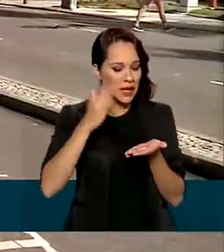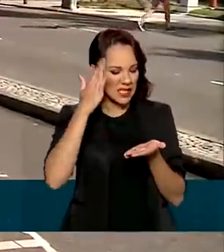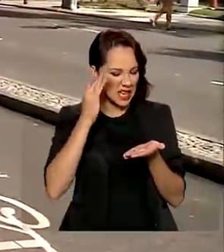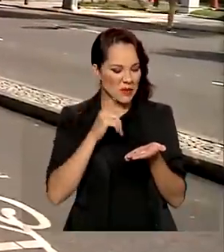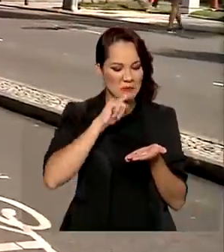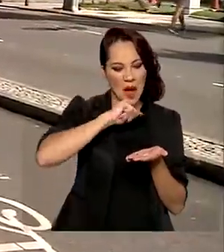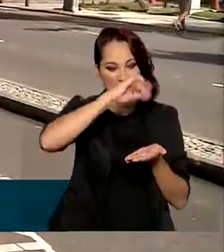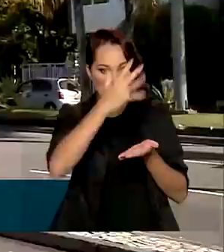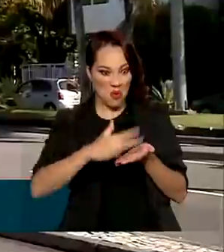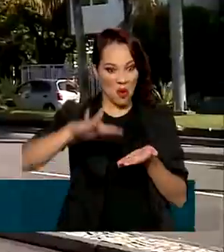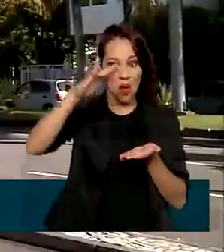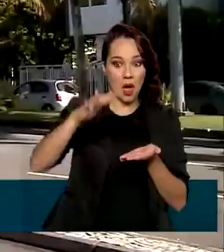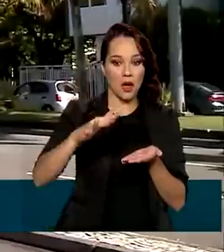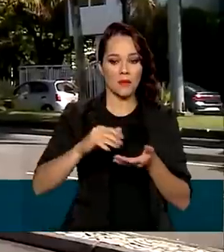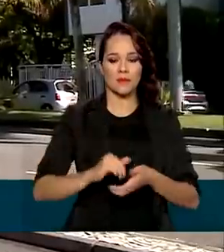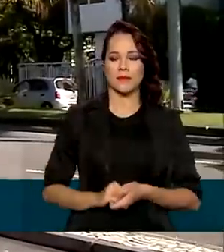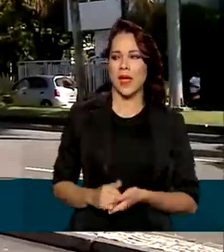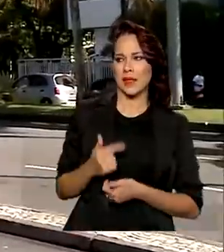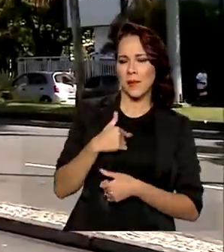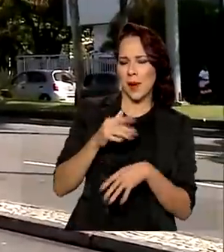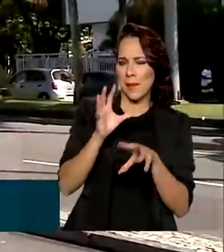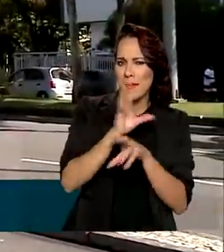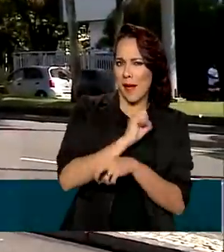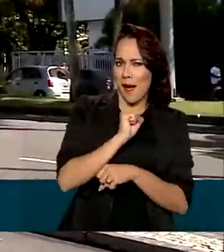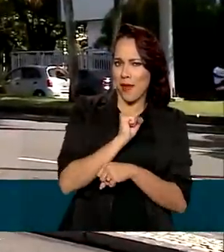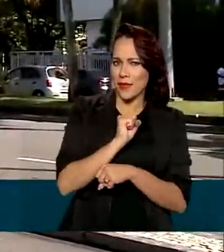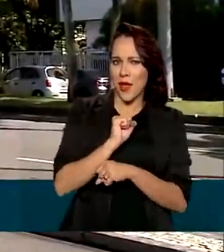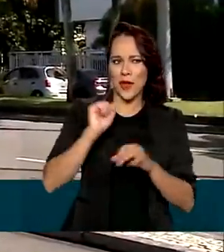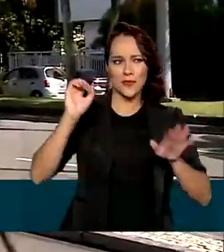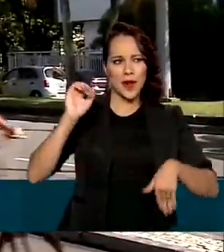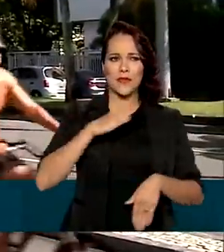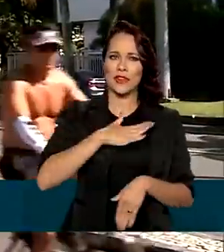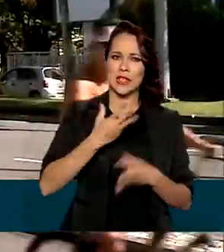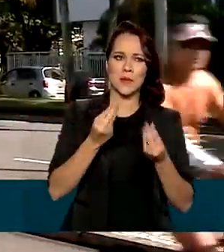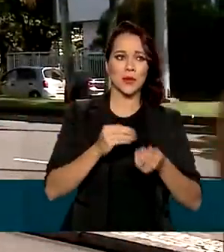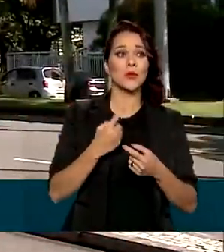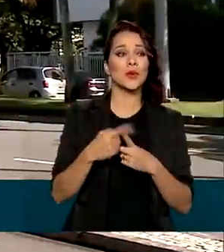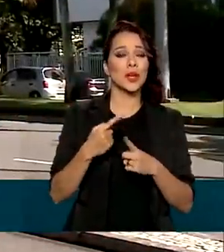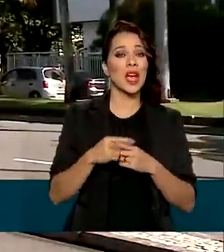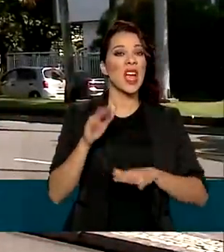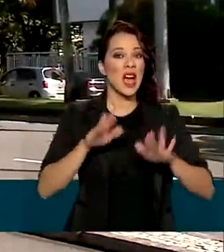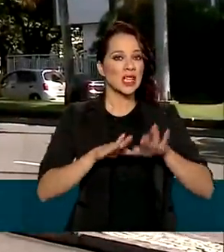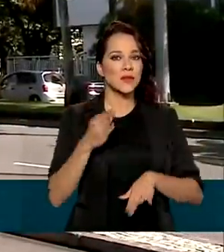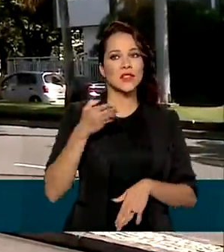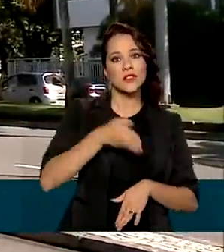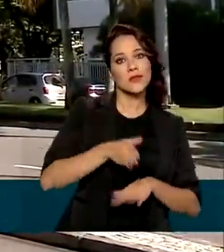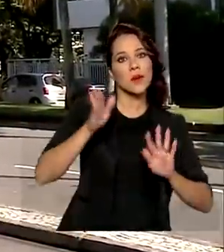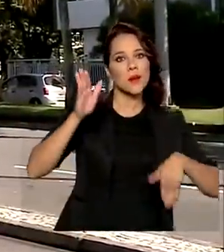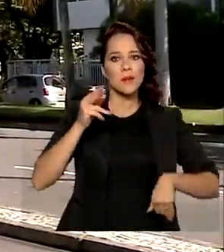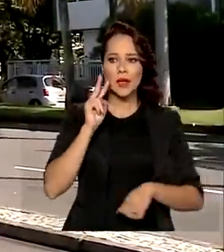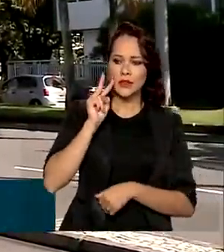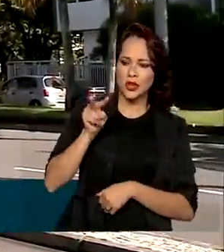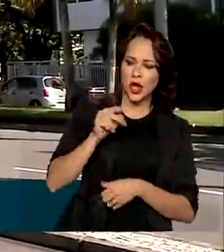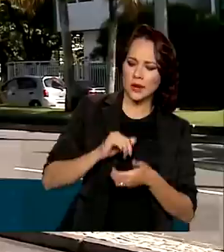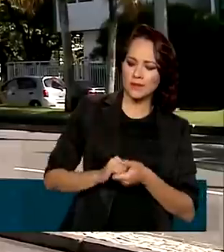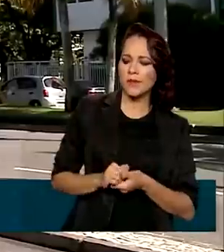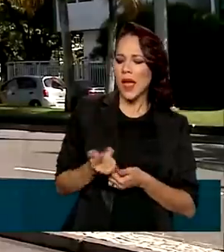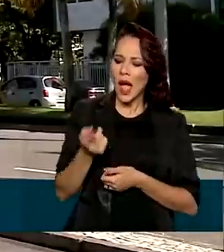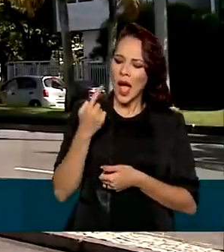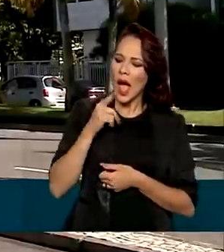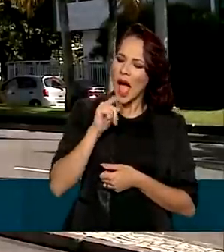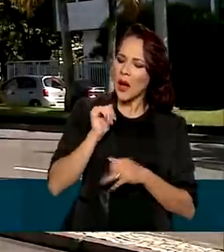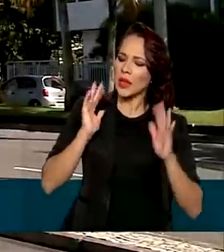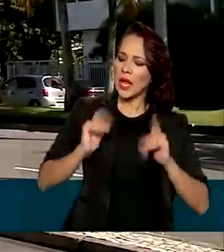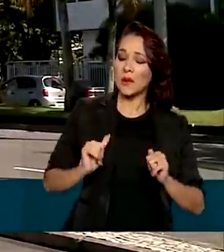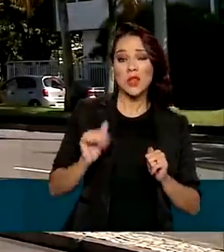bravo, não precisa vir. Para mim, que adoro praia, eu vou gostar muito. Por quê? A gente às vezes vem para a praia, olha para a praia e a água está